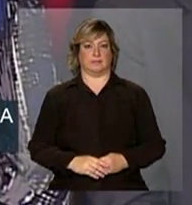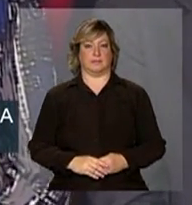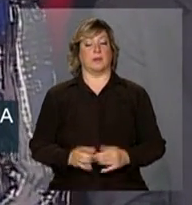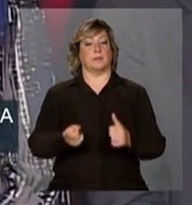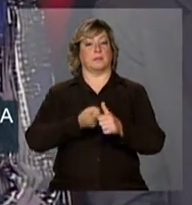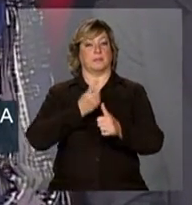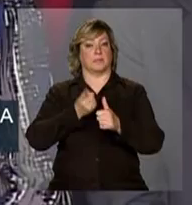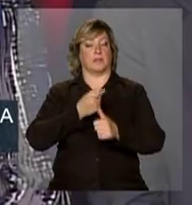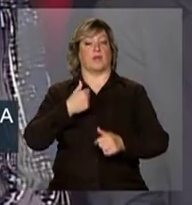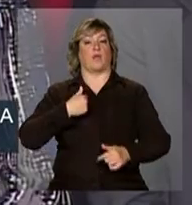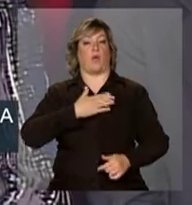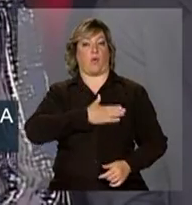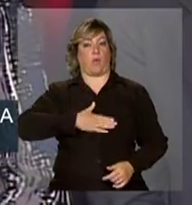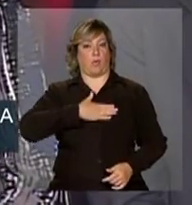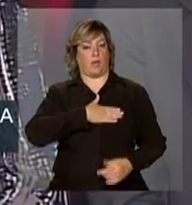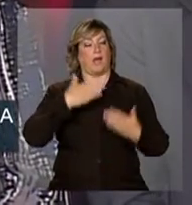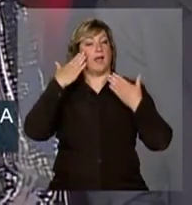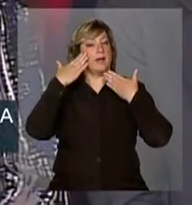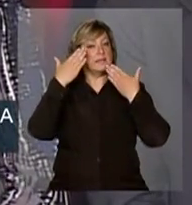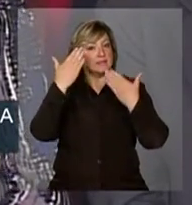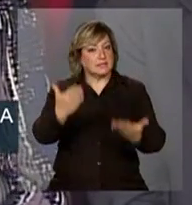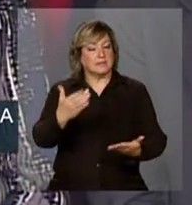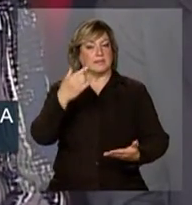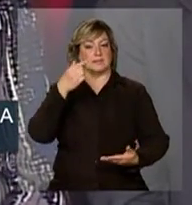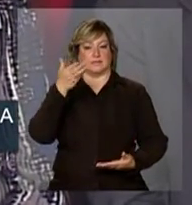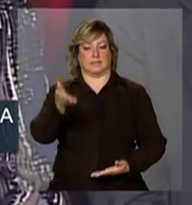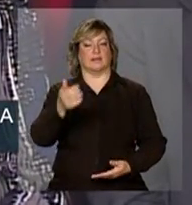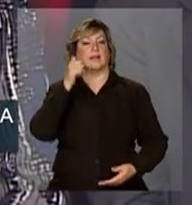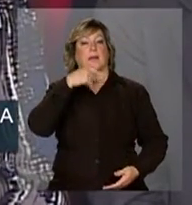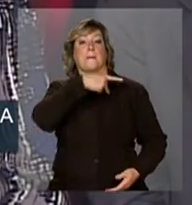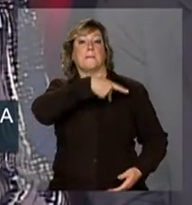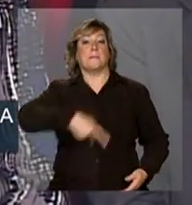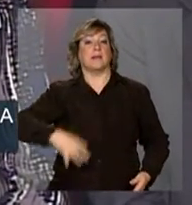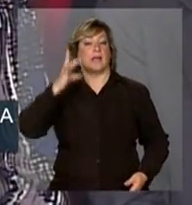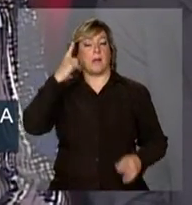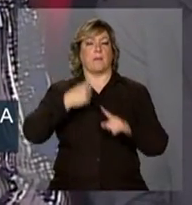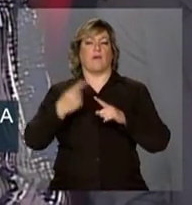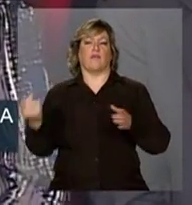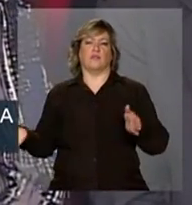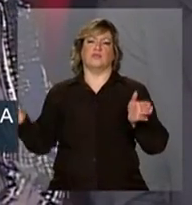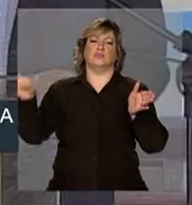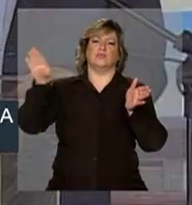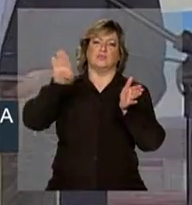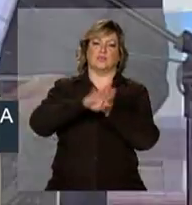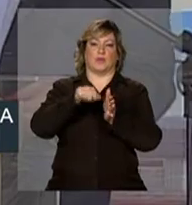Primeiramente, gostaria de agradecer pessoalmente à presidenta Dilma Rousseff por ter vindo aqui hoje.